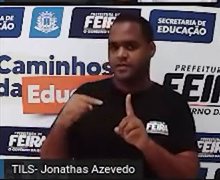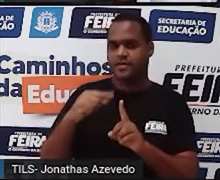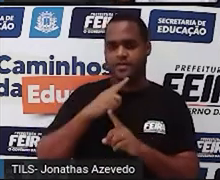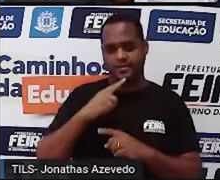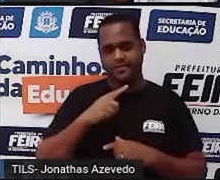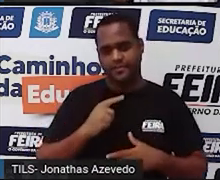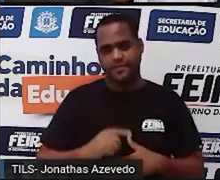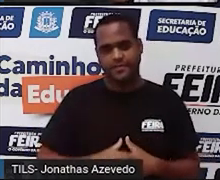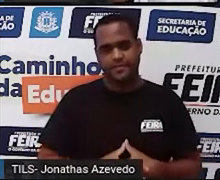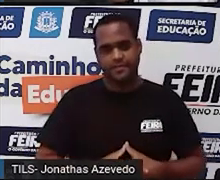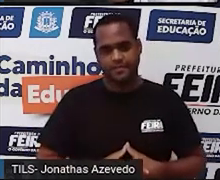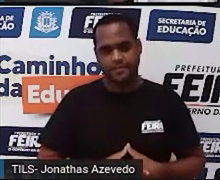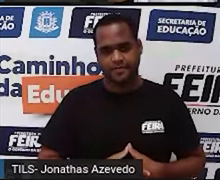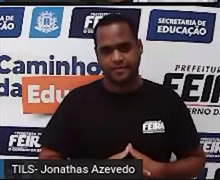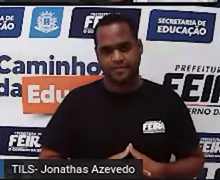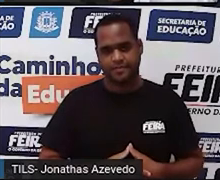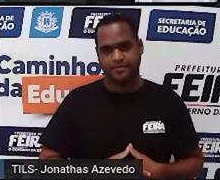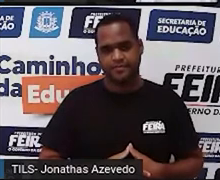vida.